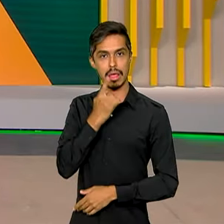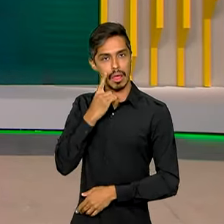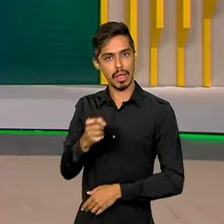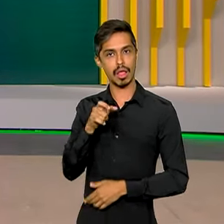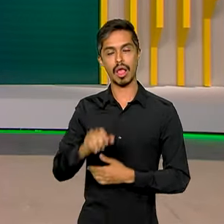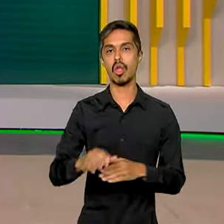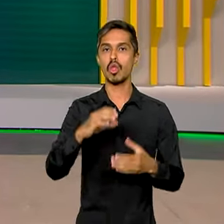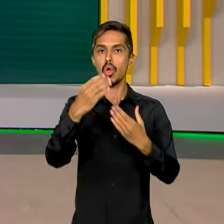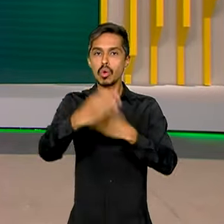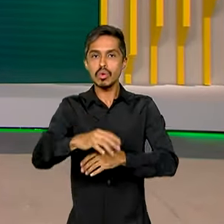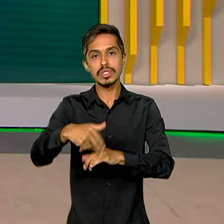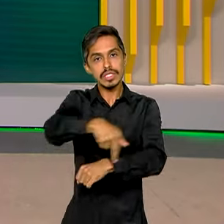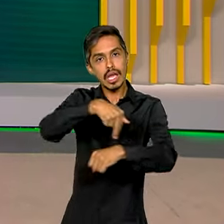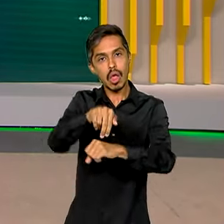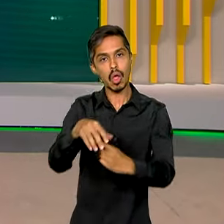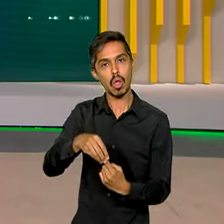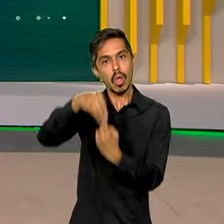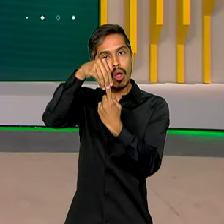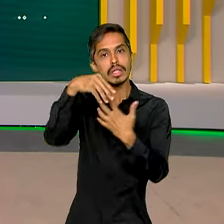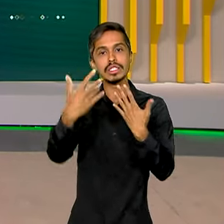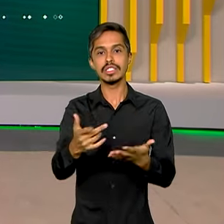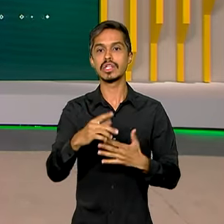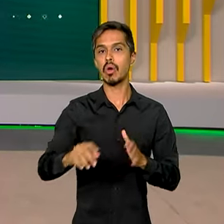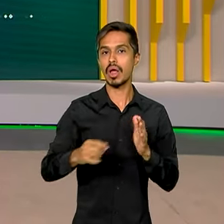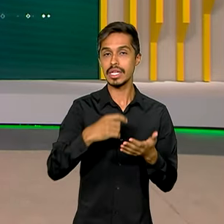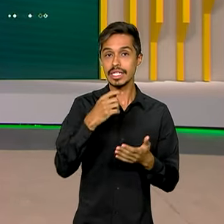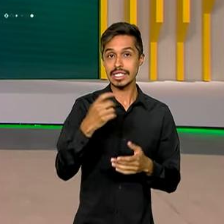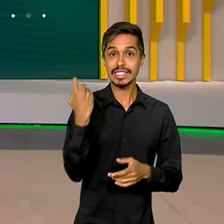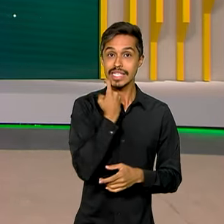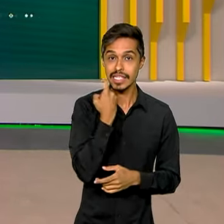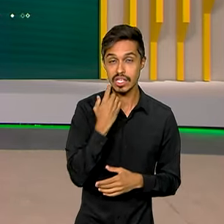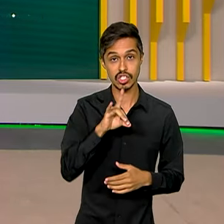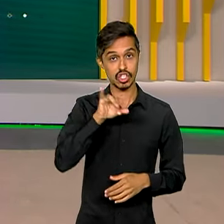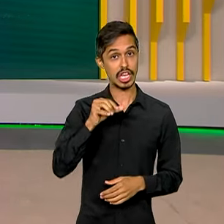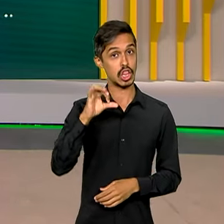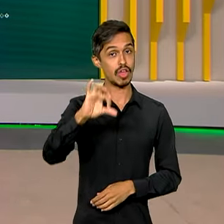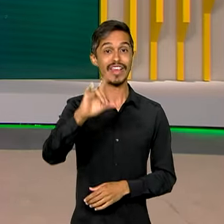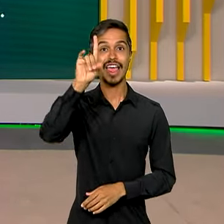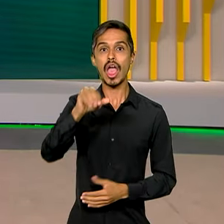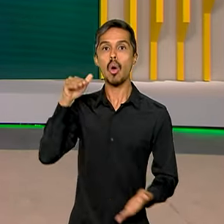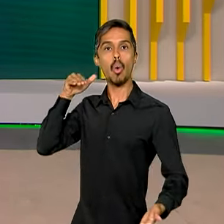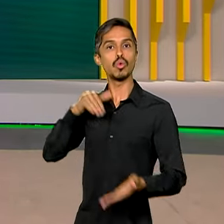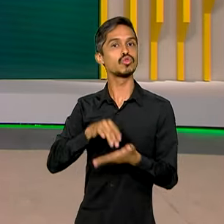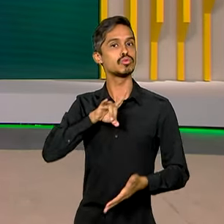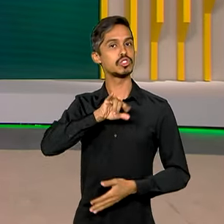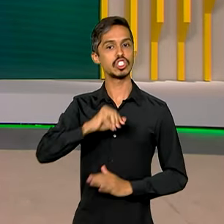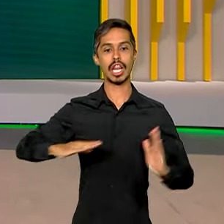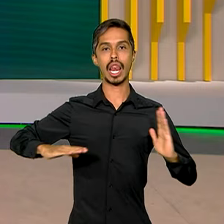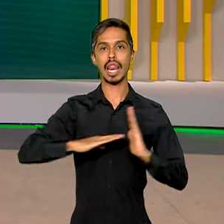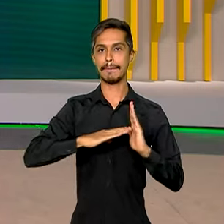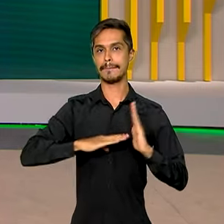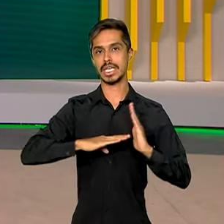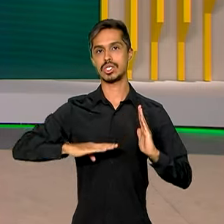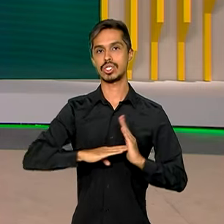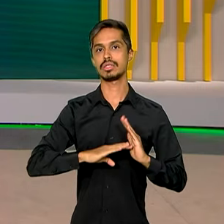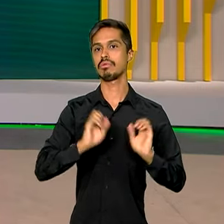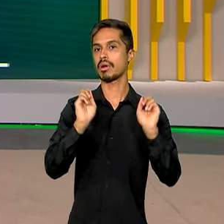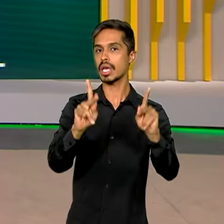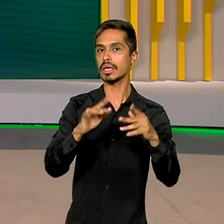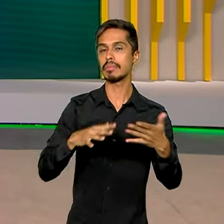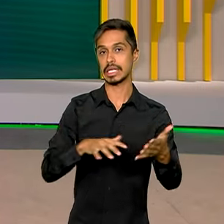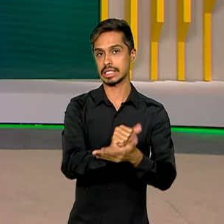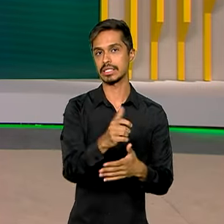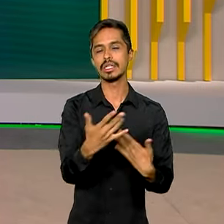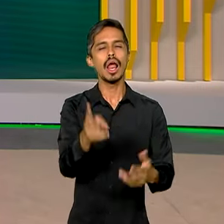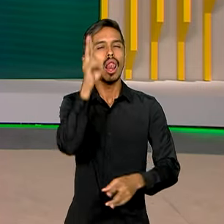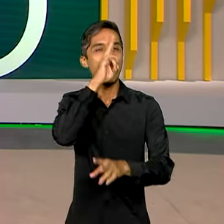concurso nacional unificado, anote aí, sexta-feira, dia 9, é a última data para as inscrições. Lembrando que os candidatos